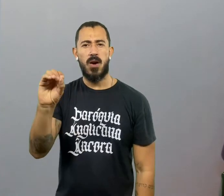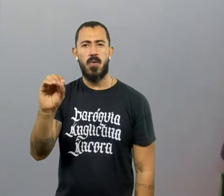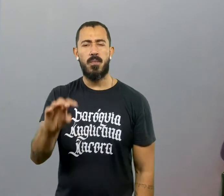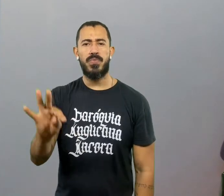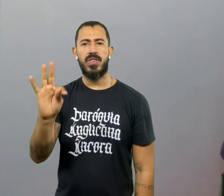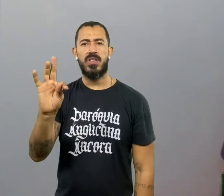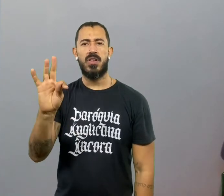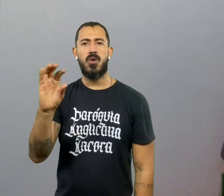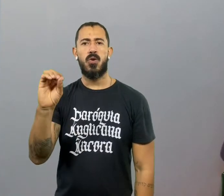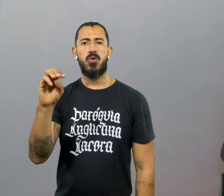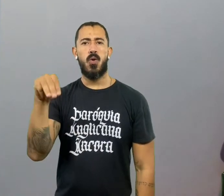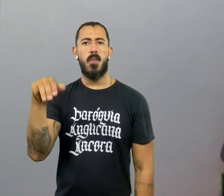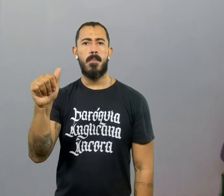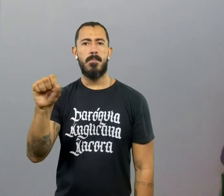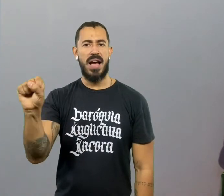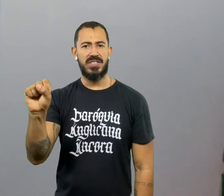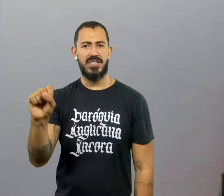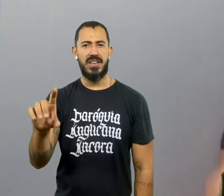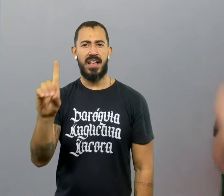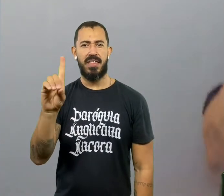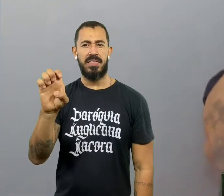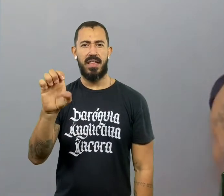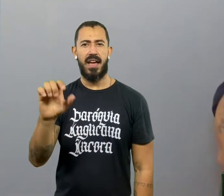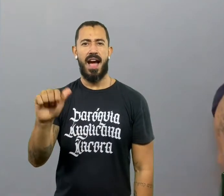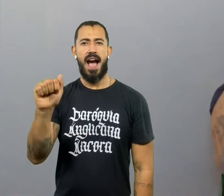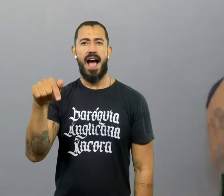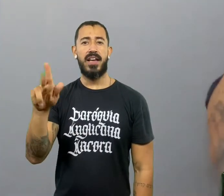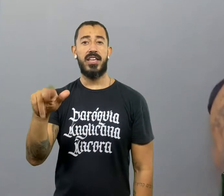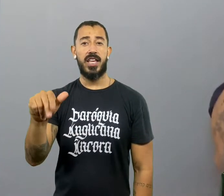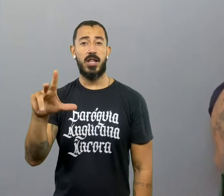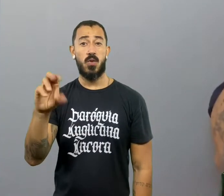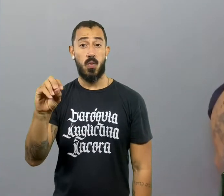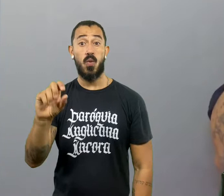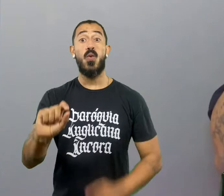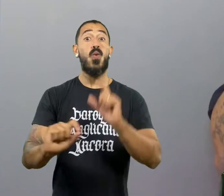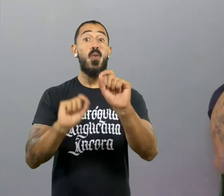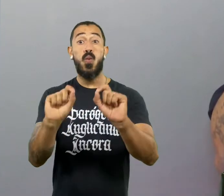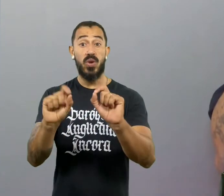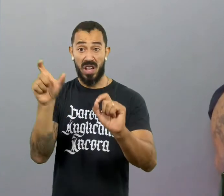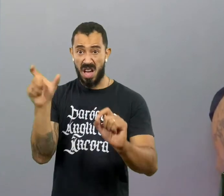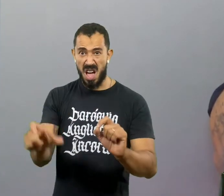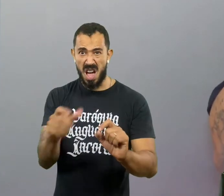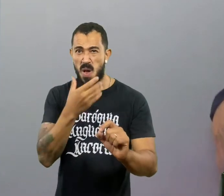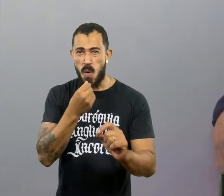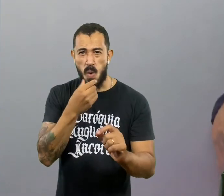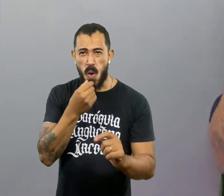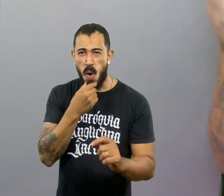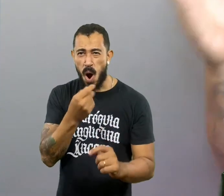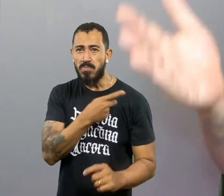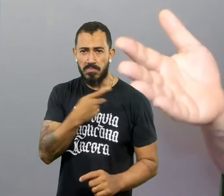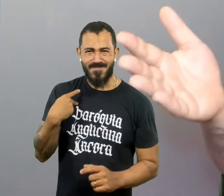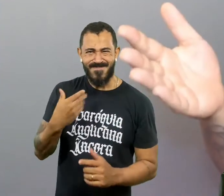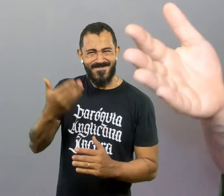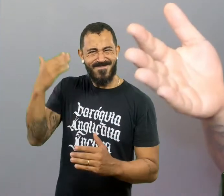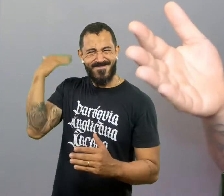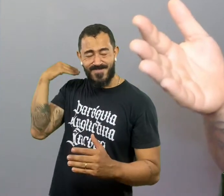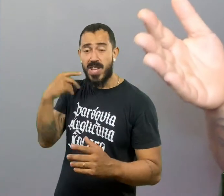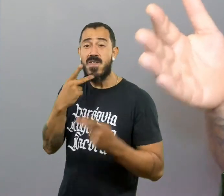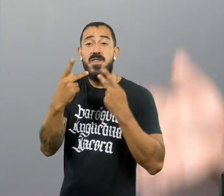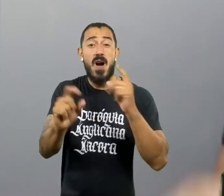elas serviam para quê? Para transformar o conhecimento verdadeiro em decisões prudentes.